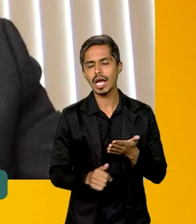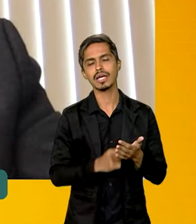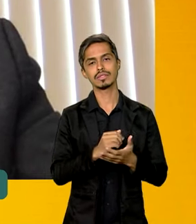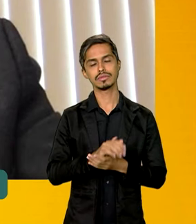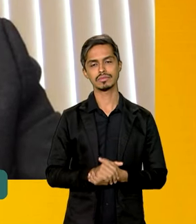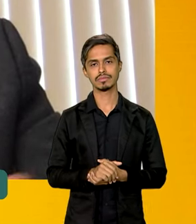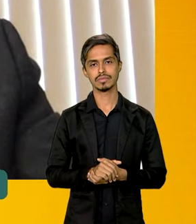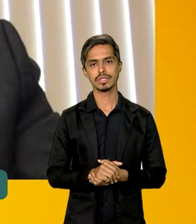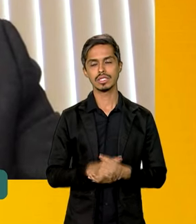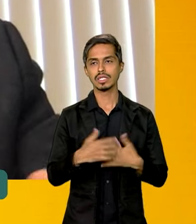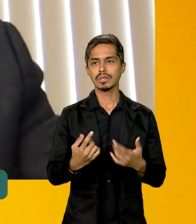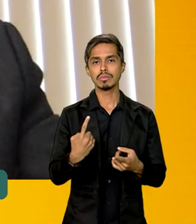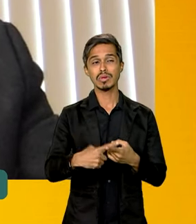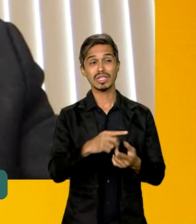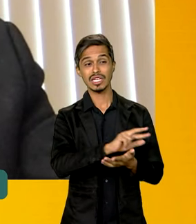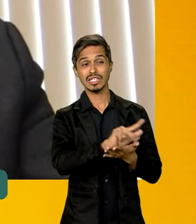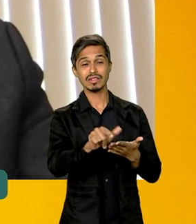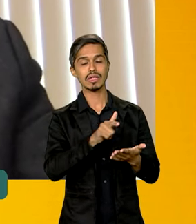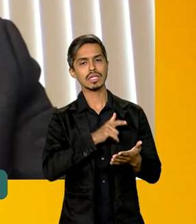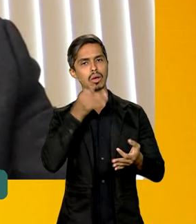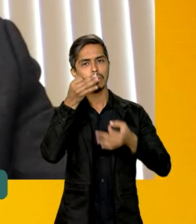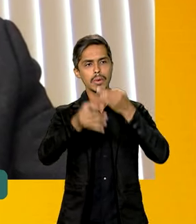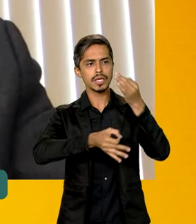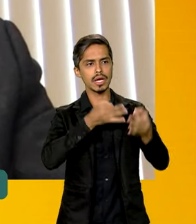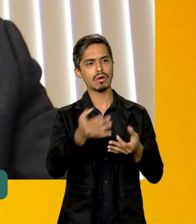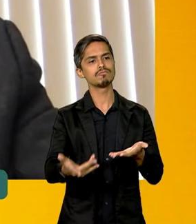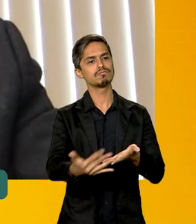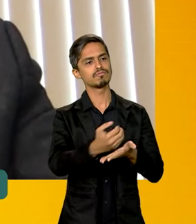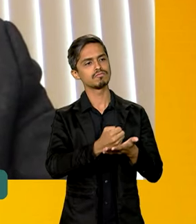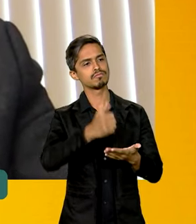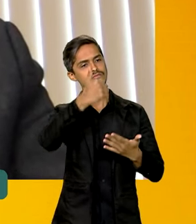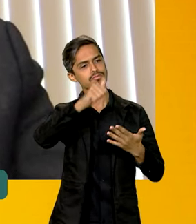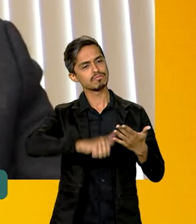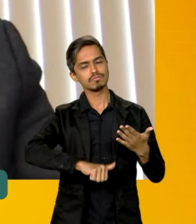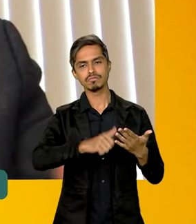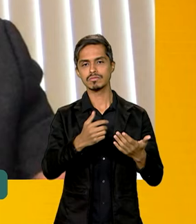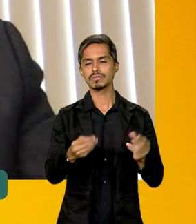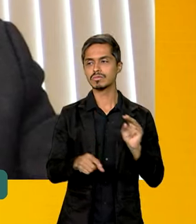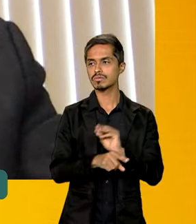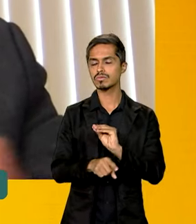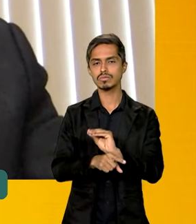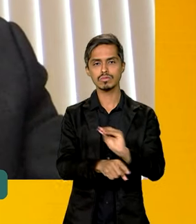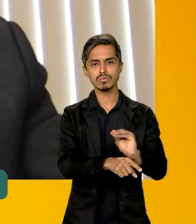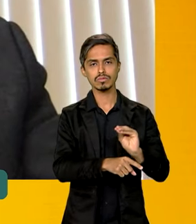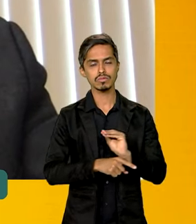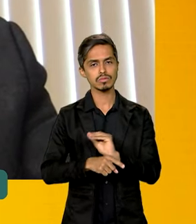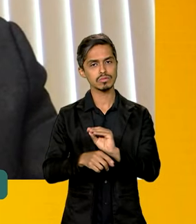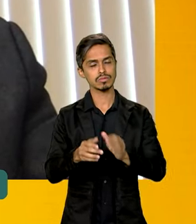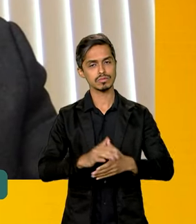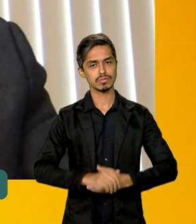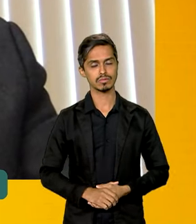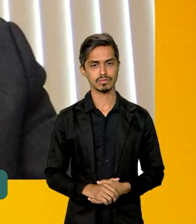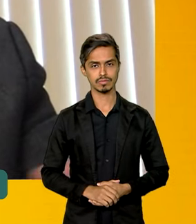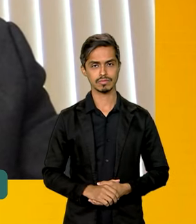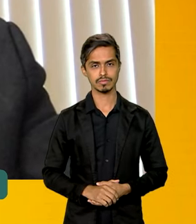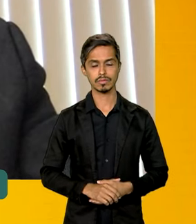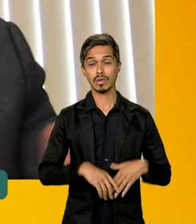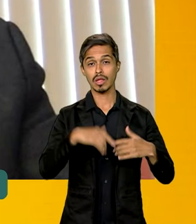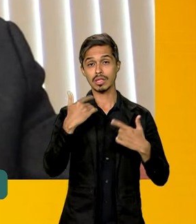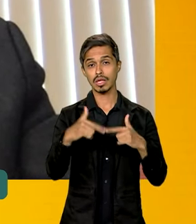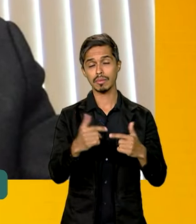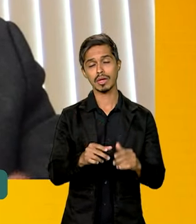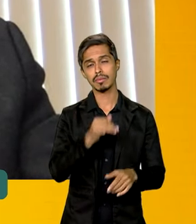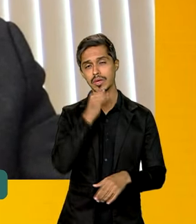estabelecimentos no Brasil que já trabalham com cuidados paliativos, serviços de